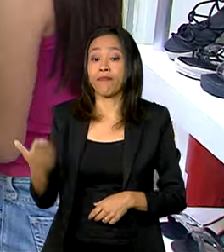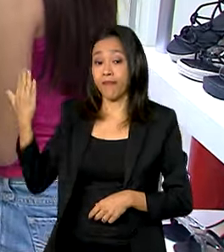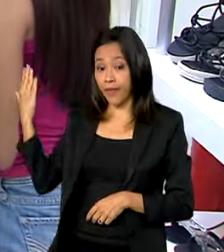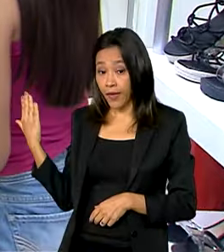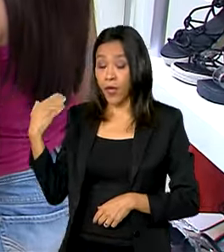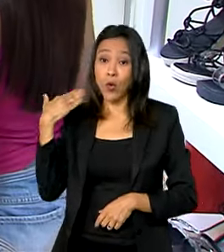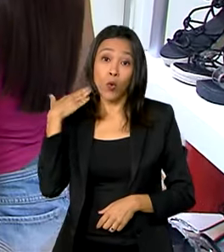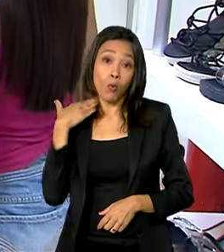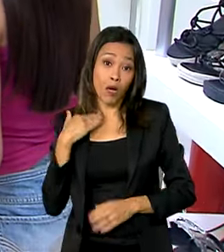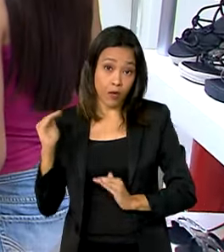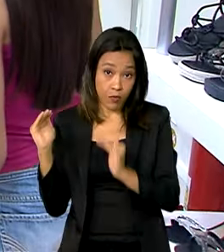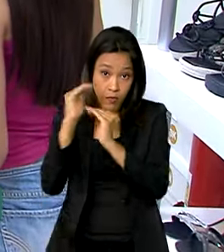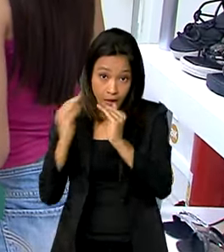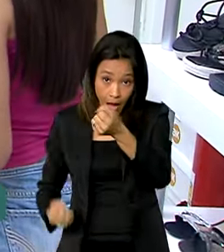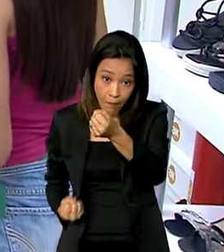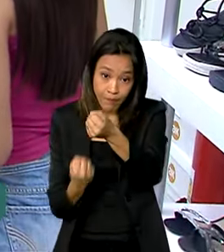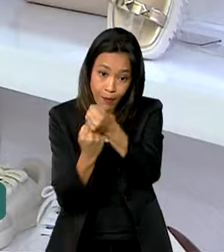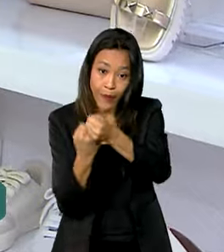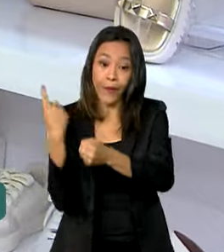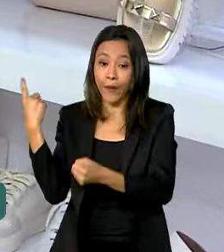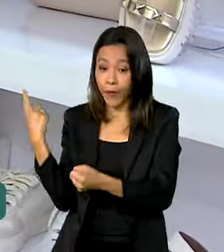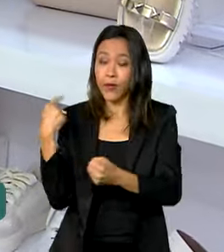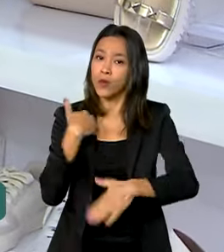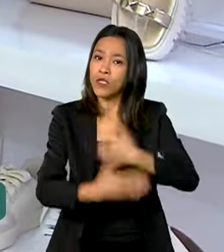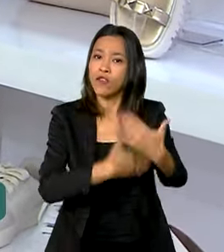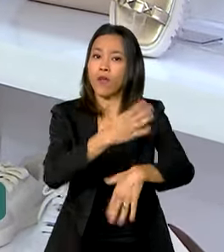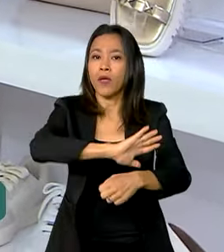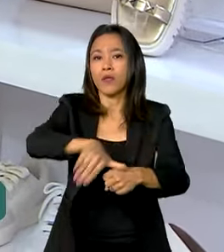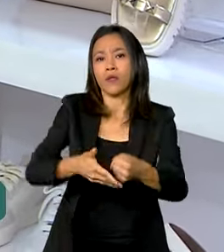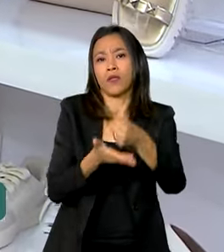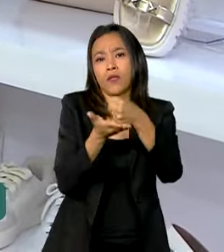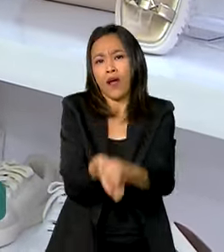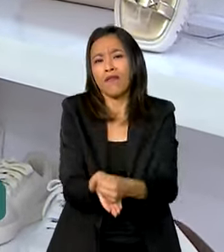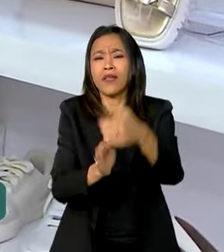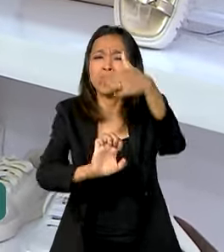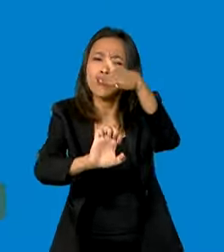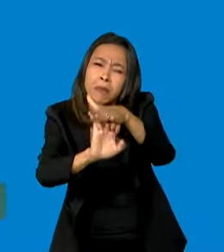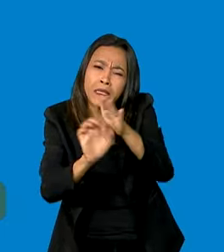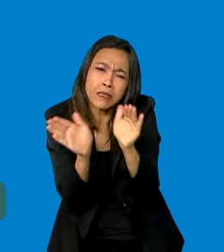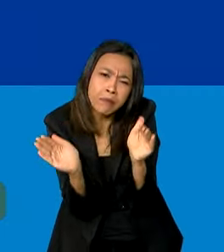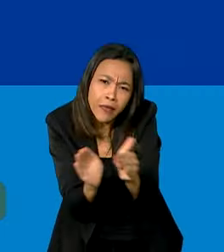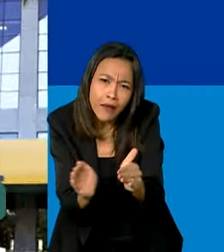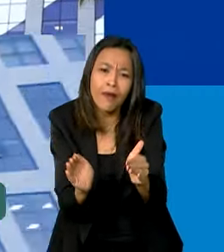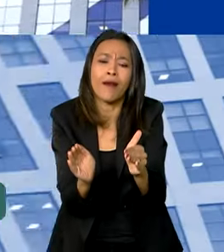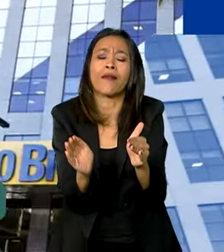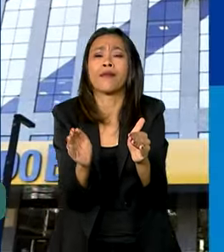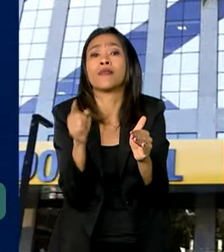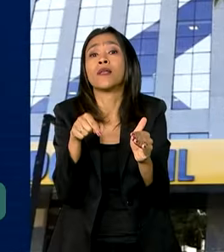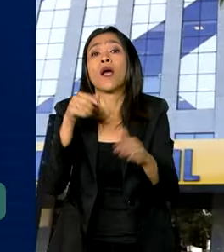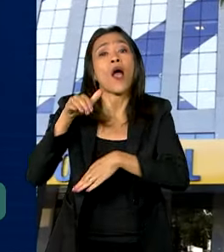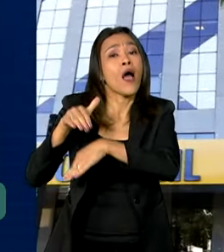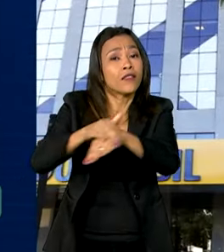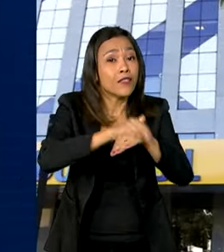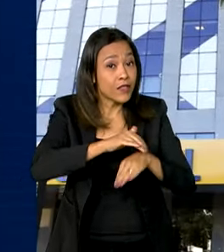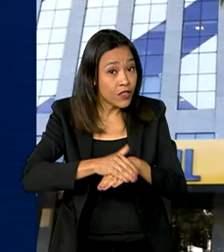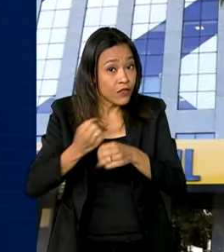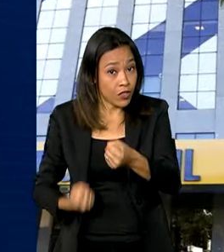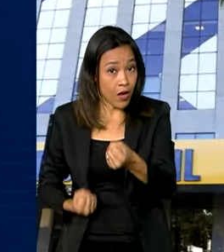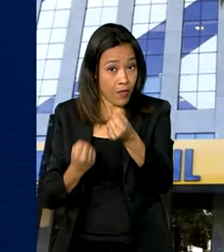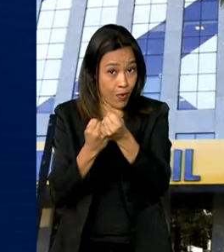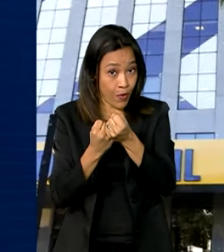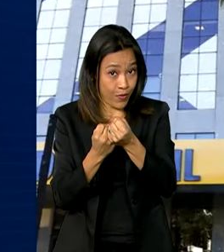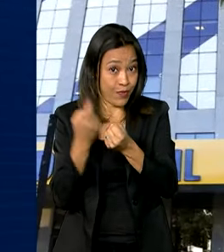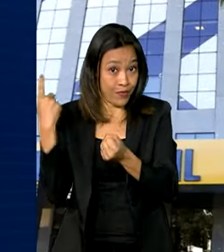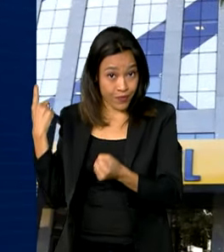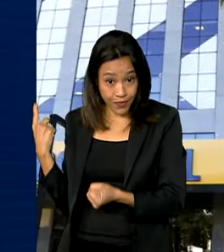recuperação e o crescimento sustentável dos pequenos negócios no país. Entre as iniciativas de apoio ao